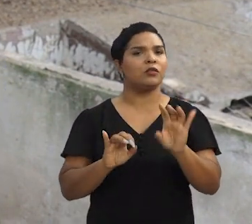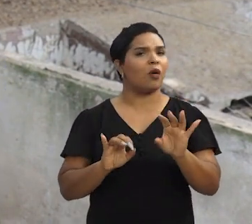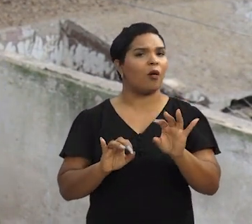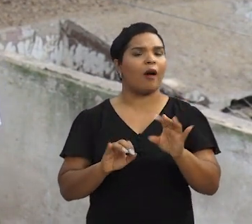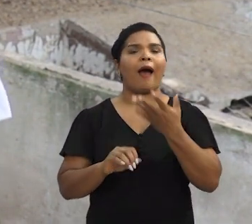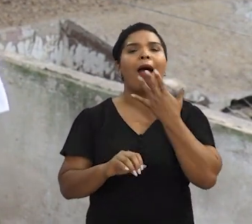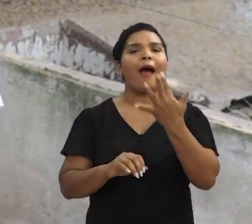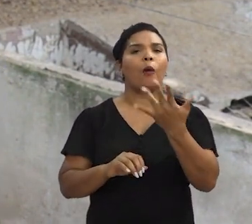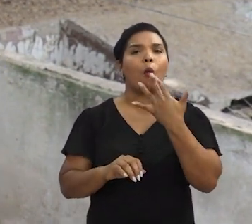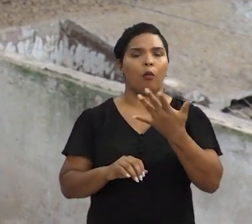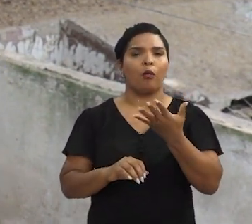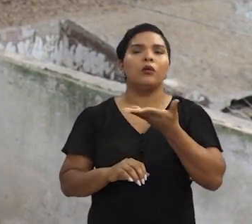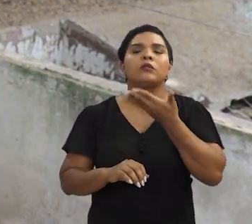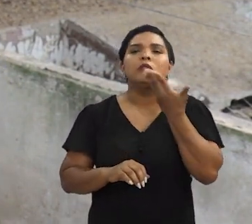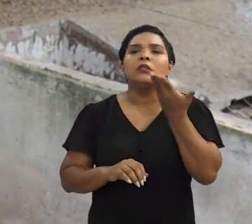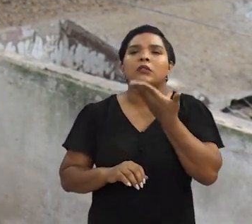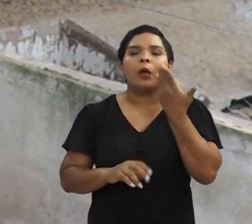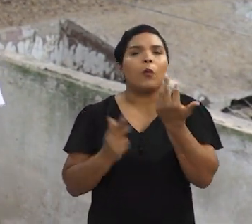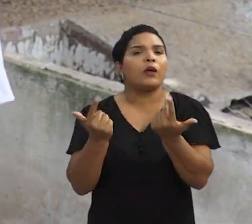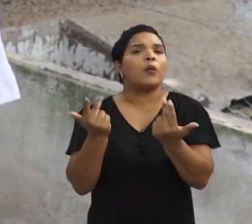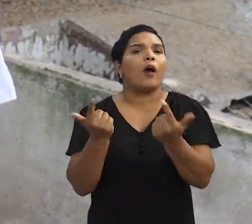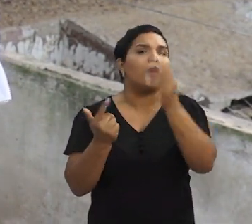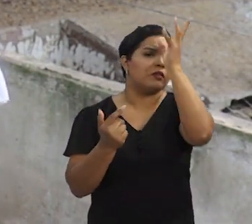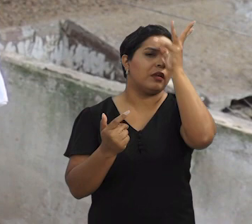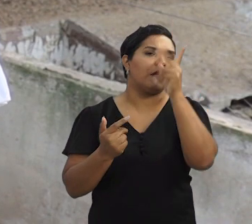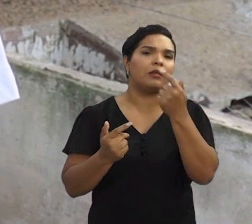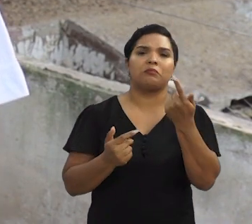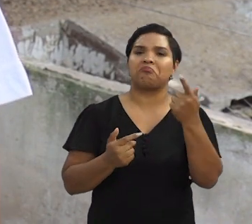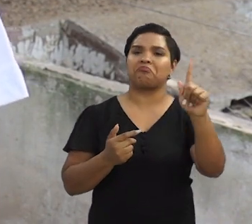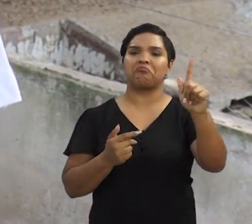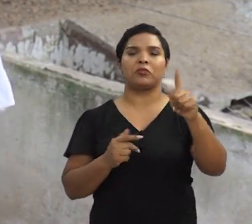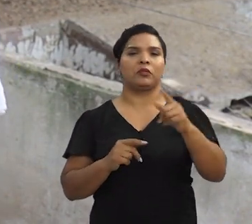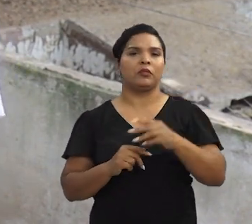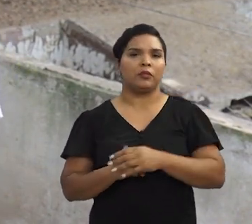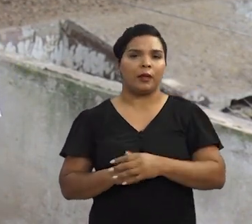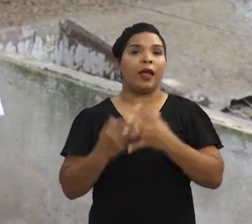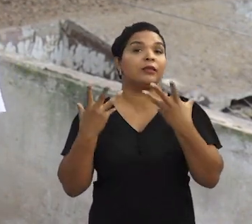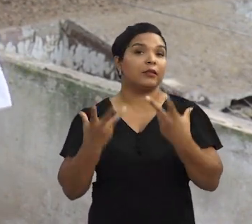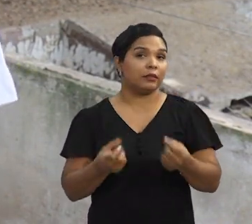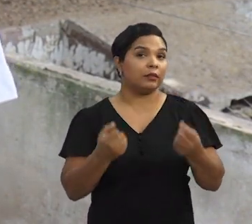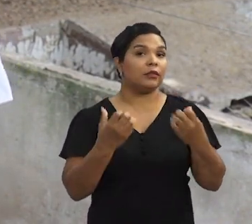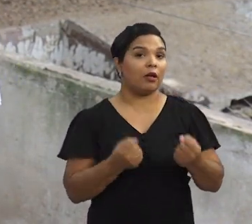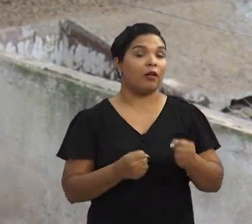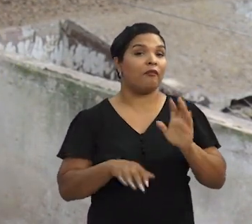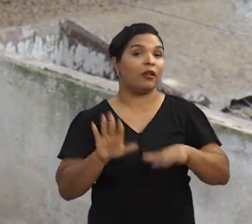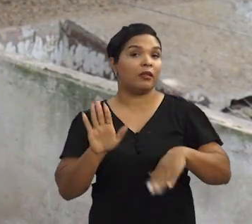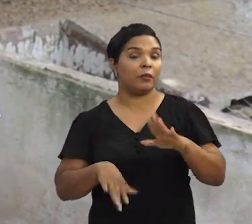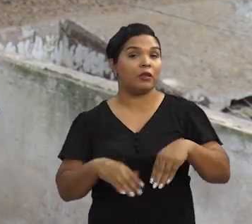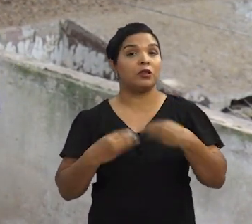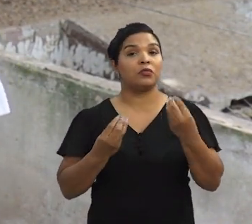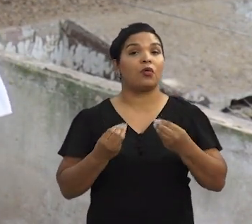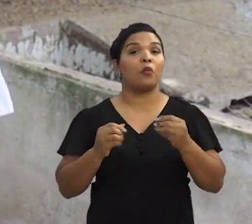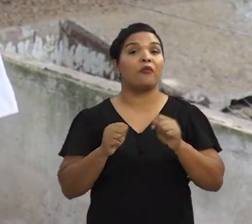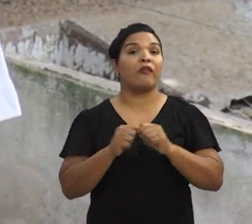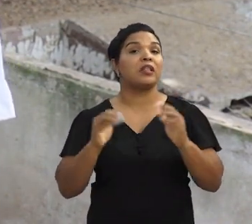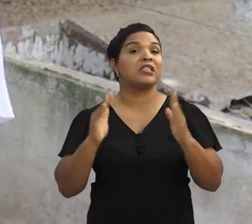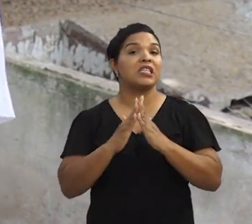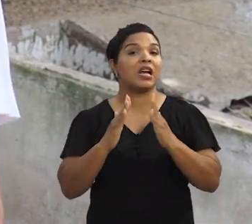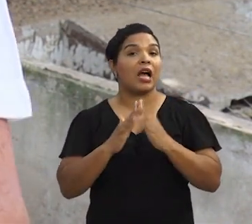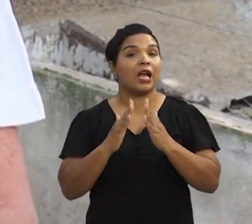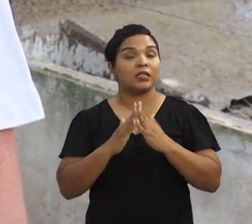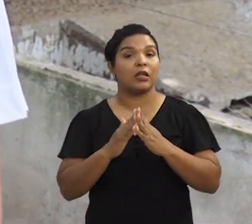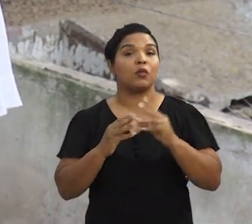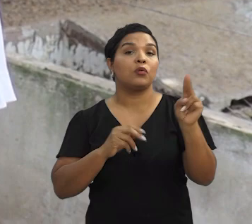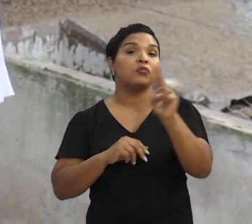É apenas um pigmento. O sabor é o mesmo de uma galinha caipira. a aceitação vai depender da forma que a pessoa faça em casa no